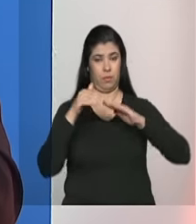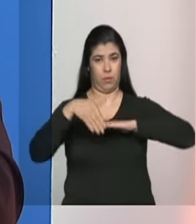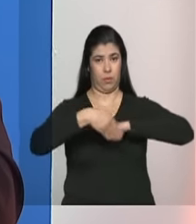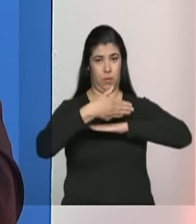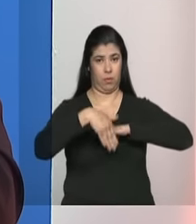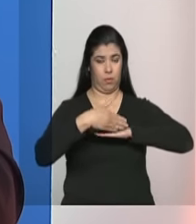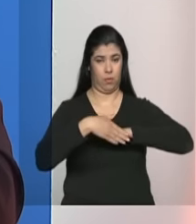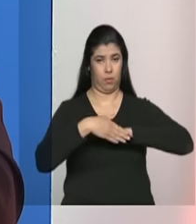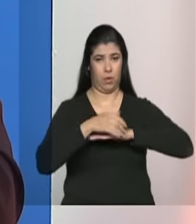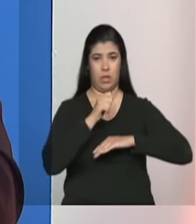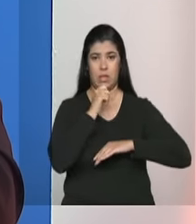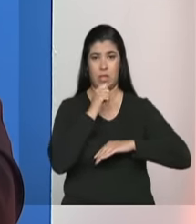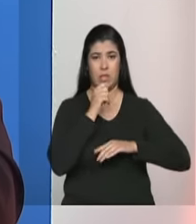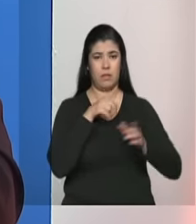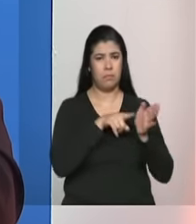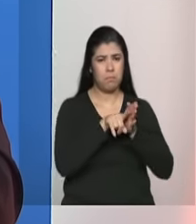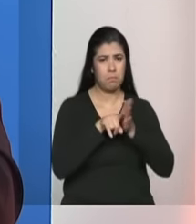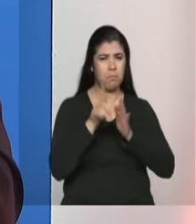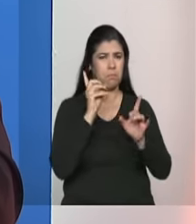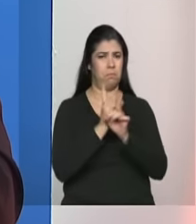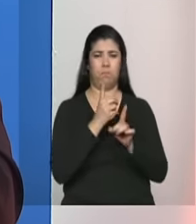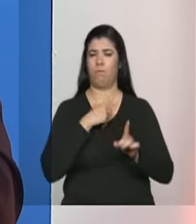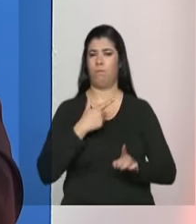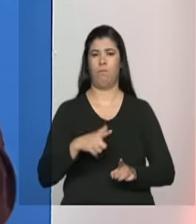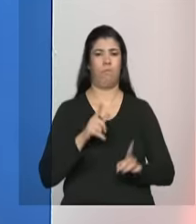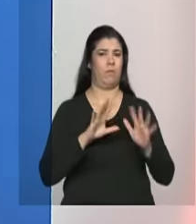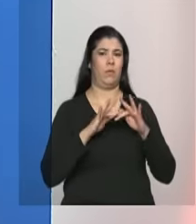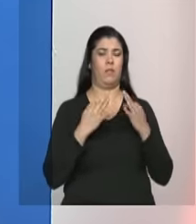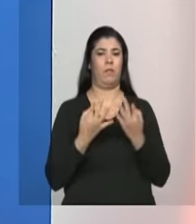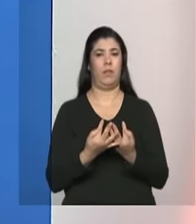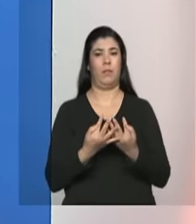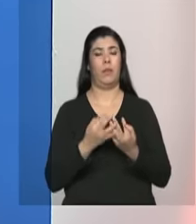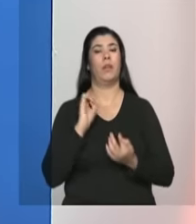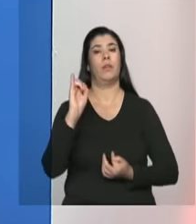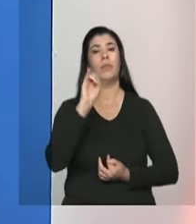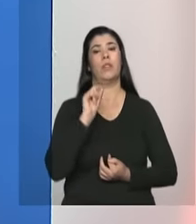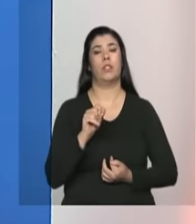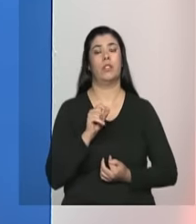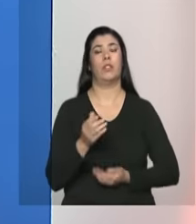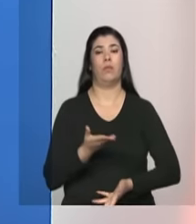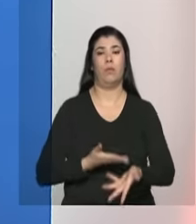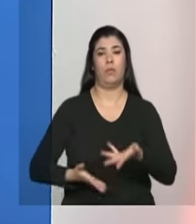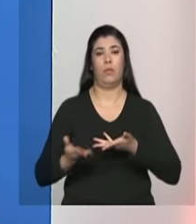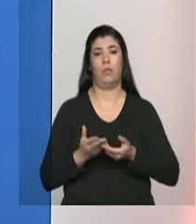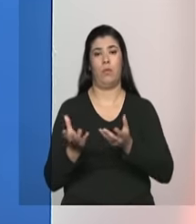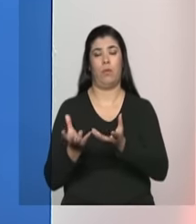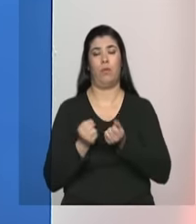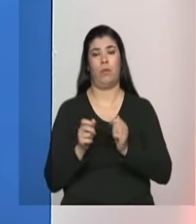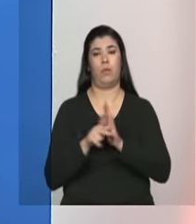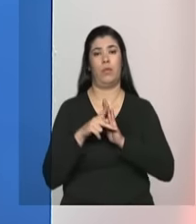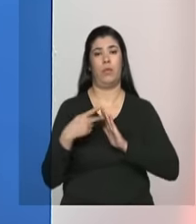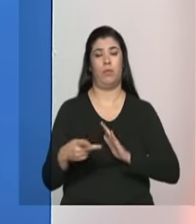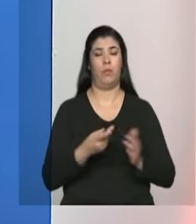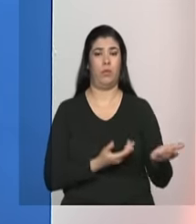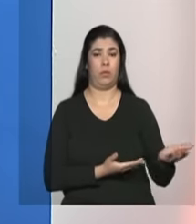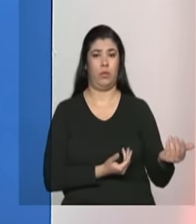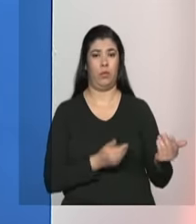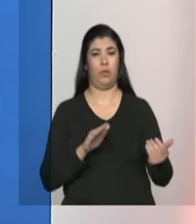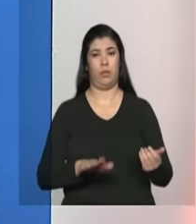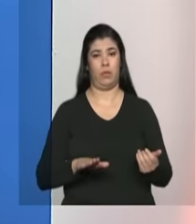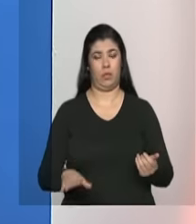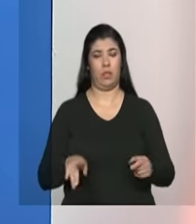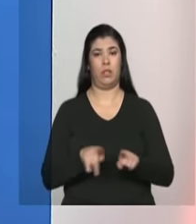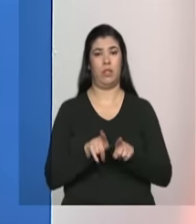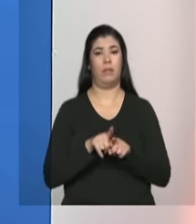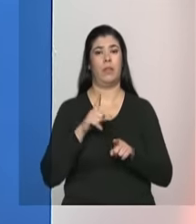ela não foi localizada a família é importante que os serviços de acolhimento para crianças e adolescentes que já existem nos municípios eles também